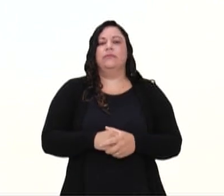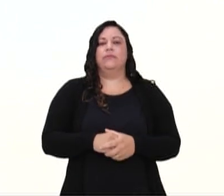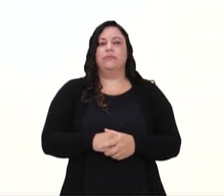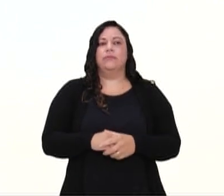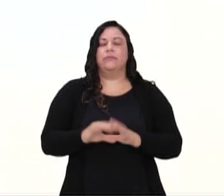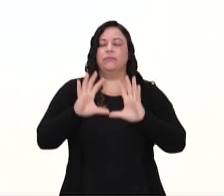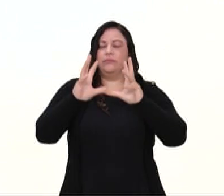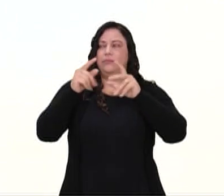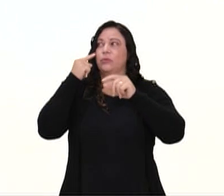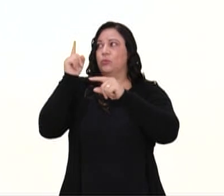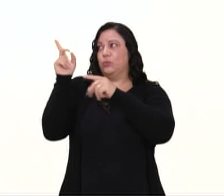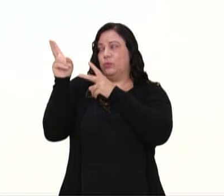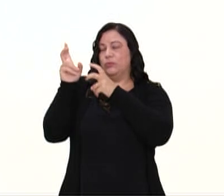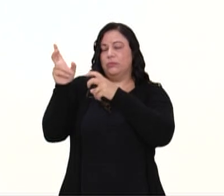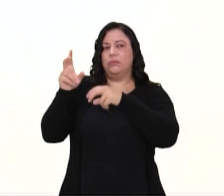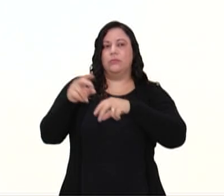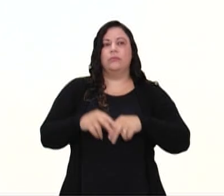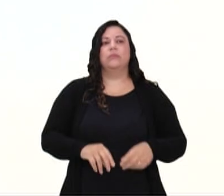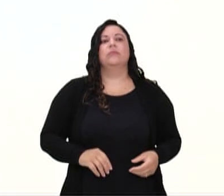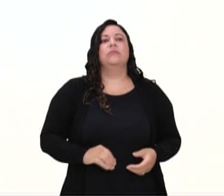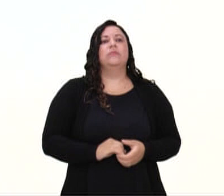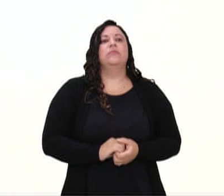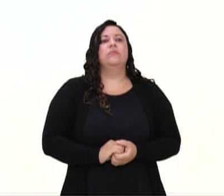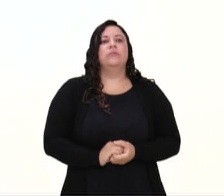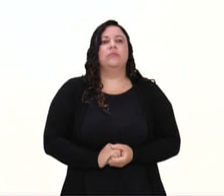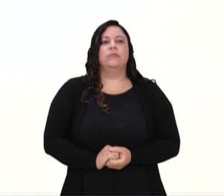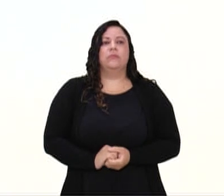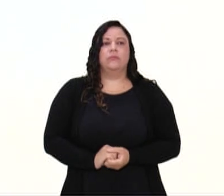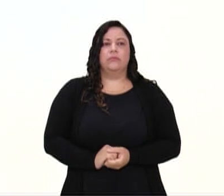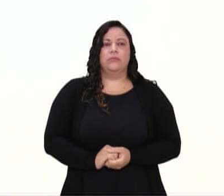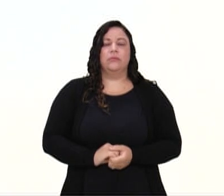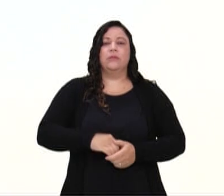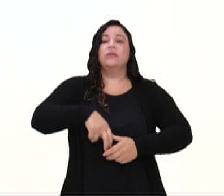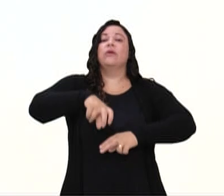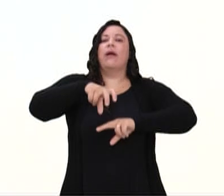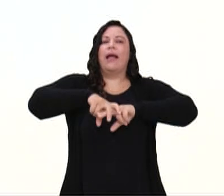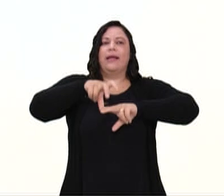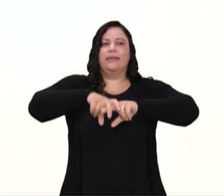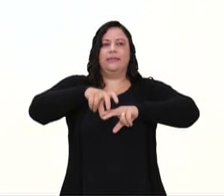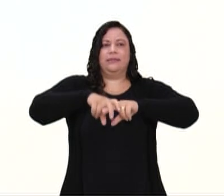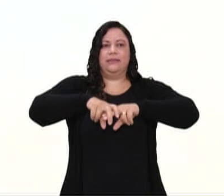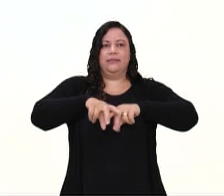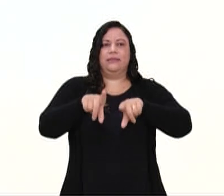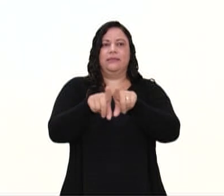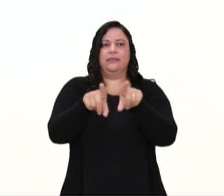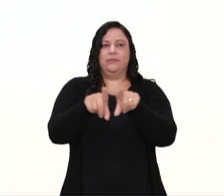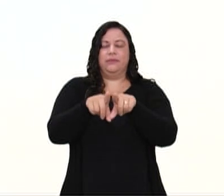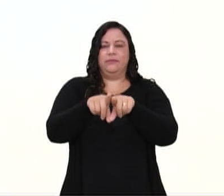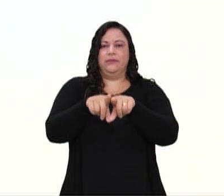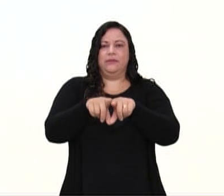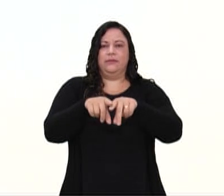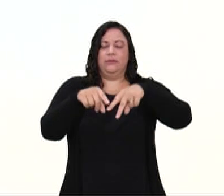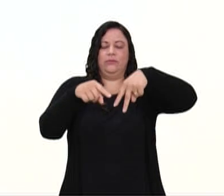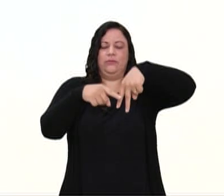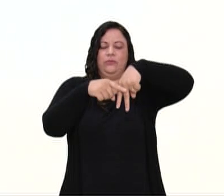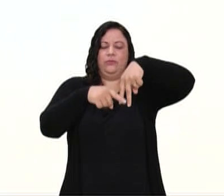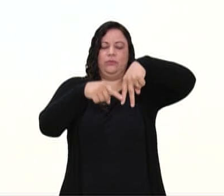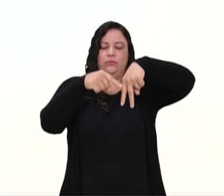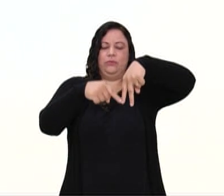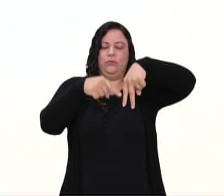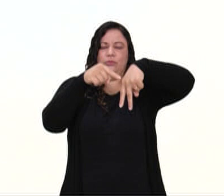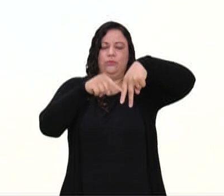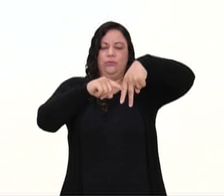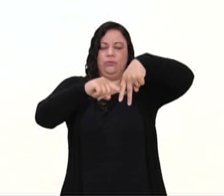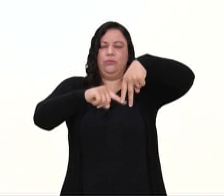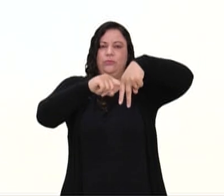Toda essa região aqui. E nós temos a cadeira flexora, que aqui trabalha a posterior de coxa. Parte de trás